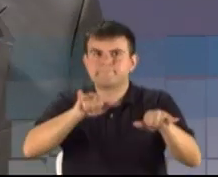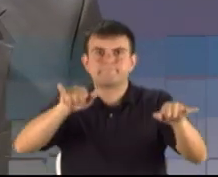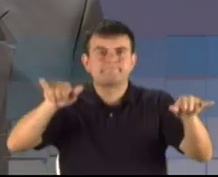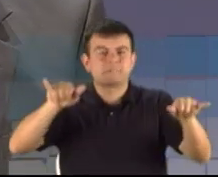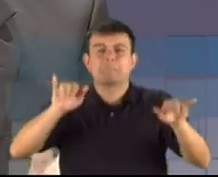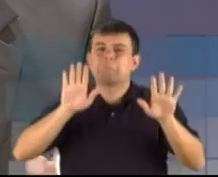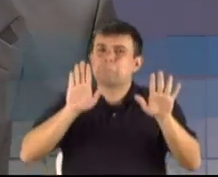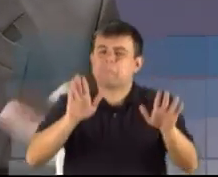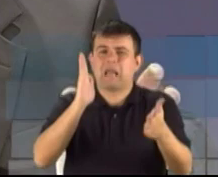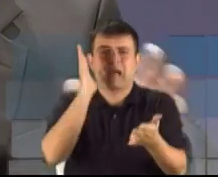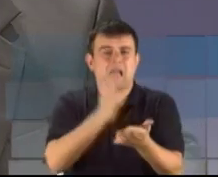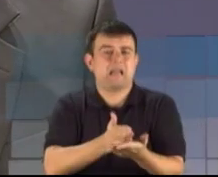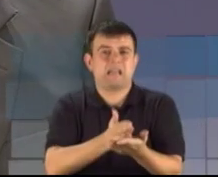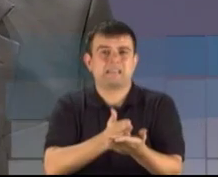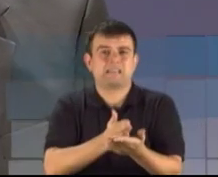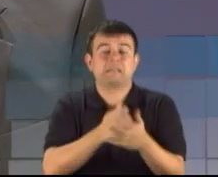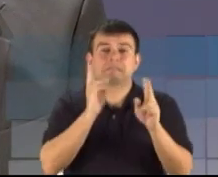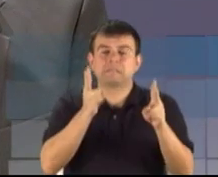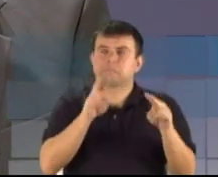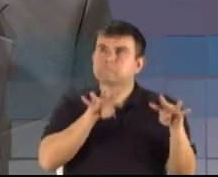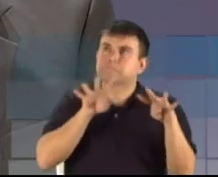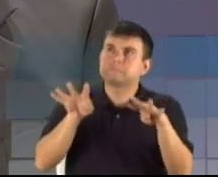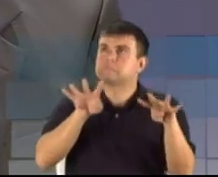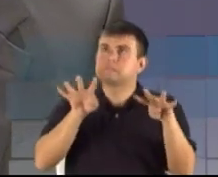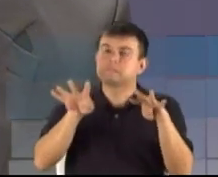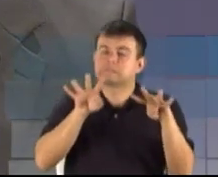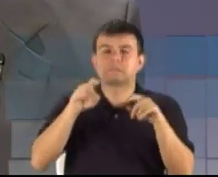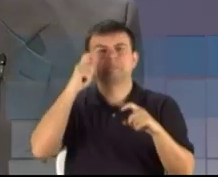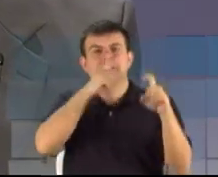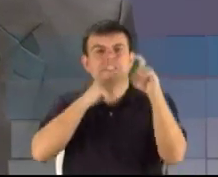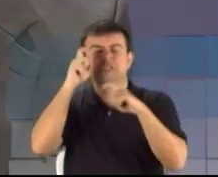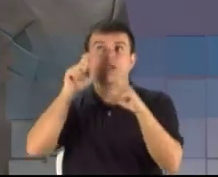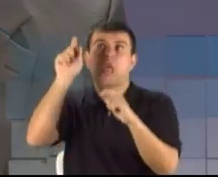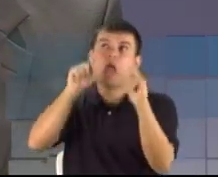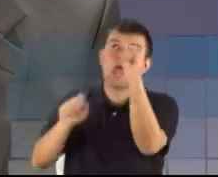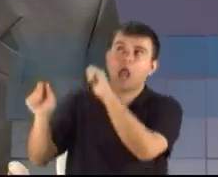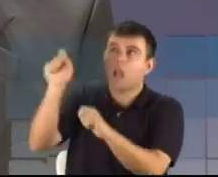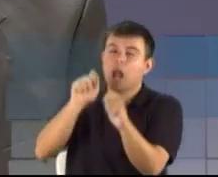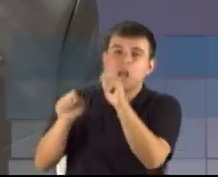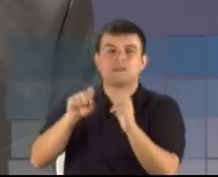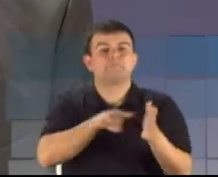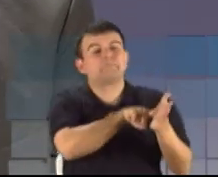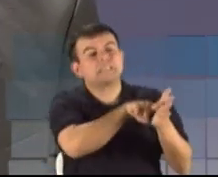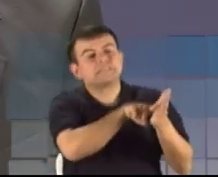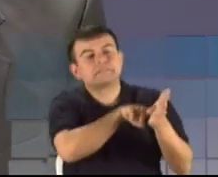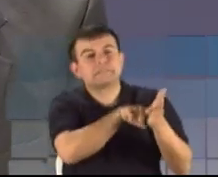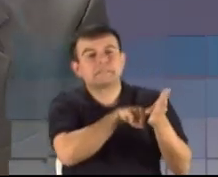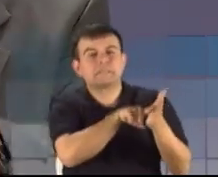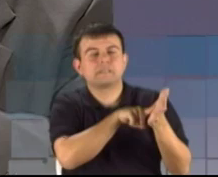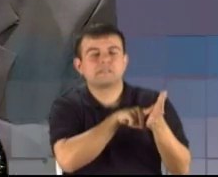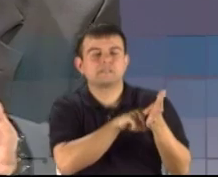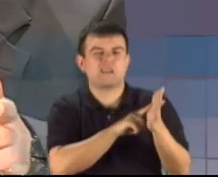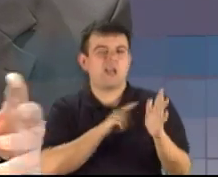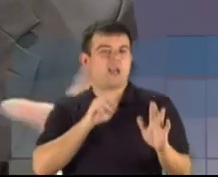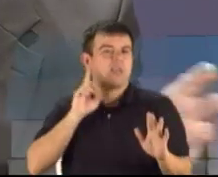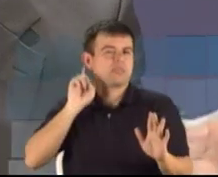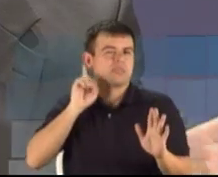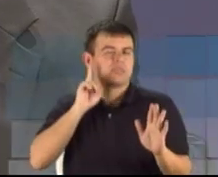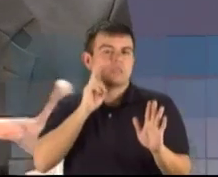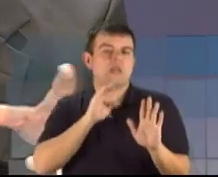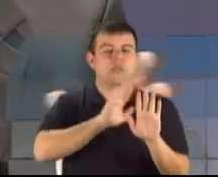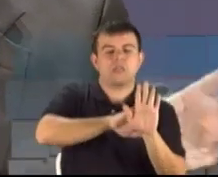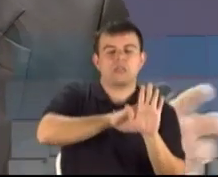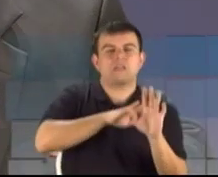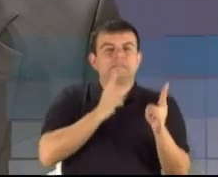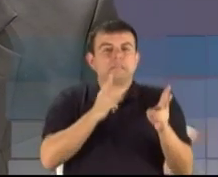mentiras sempre repetidas e que pare de acreditar nas pesquisas tendenciosas que sempre colocam dois